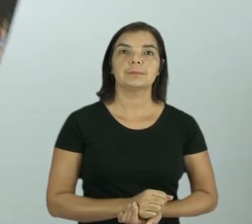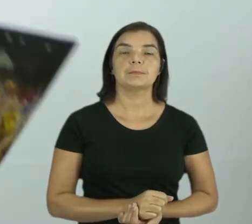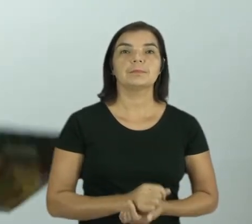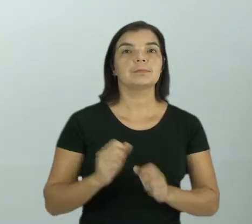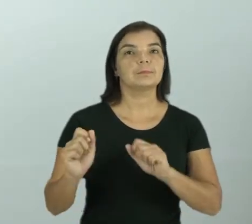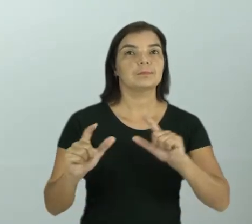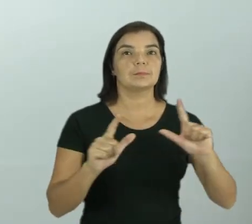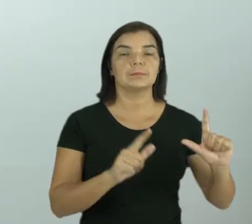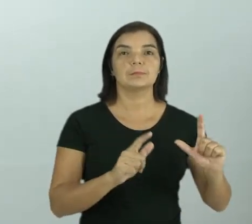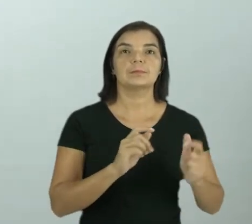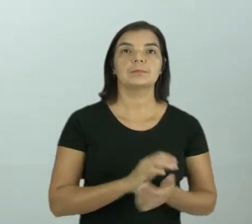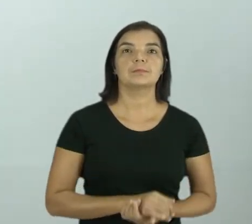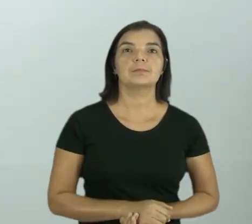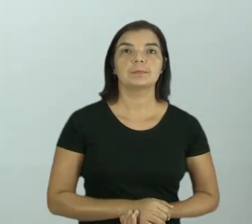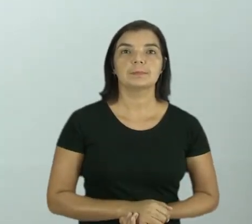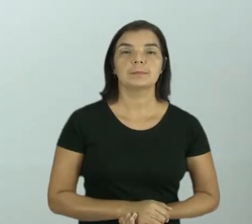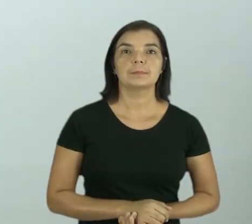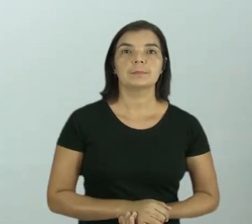acompanhar na telinha.